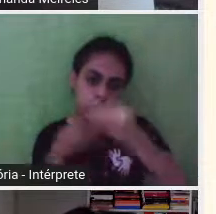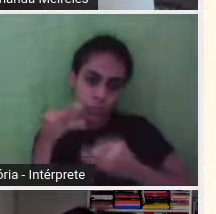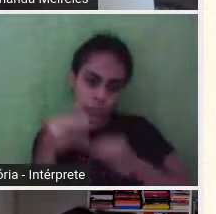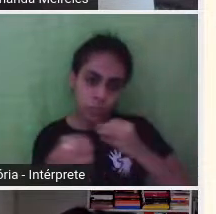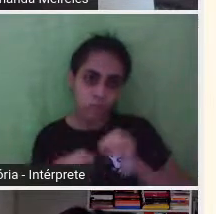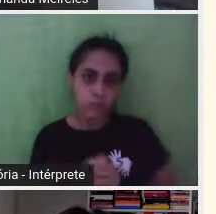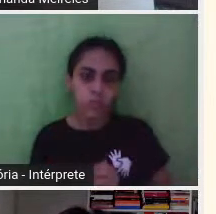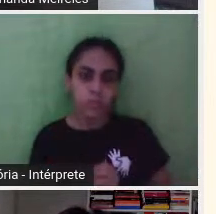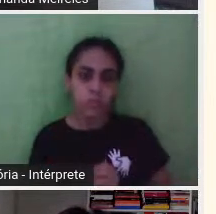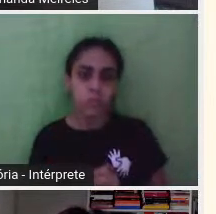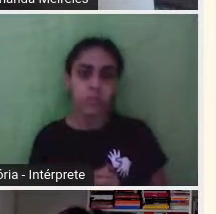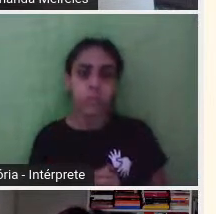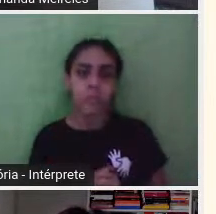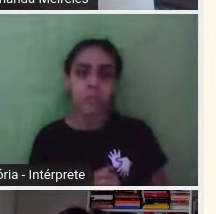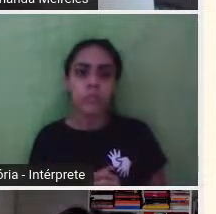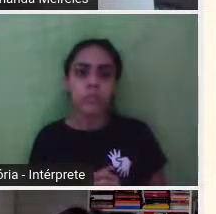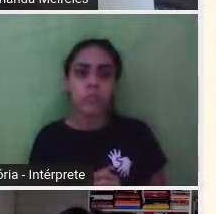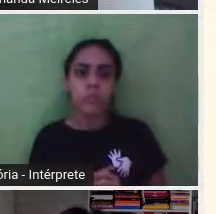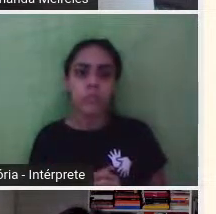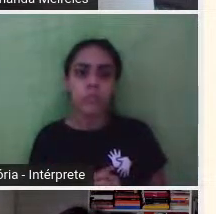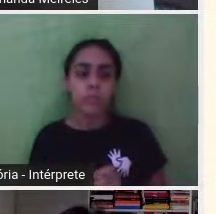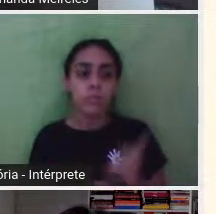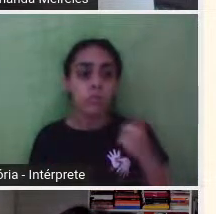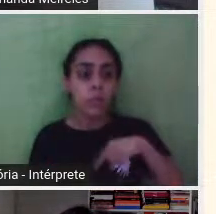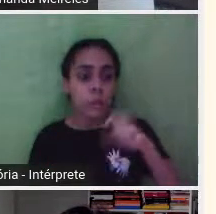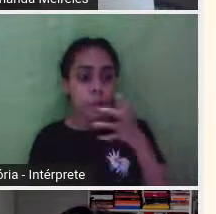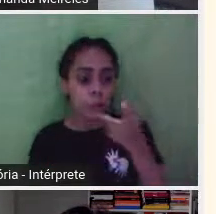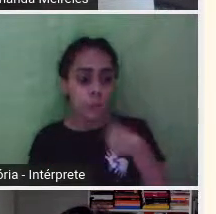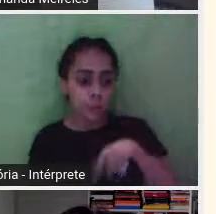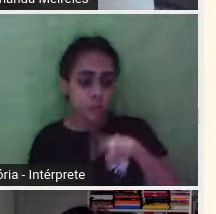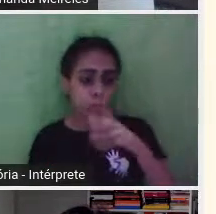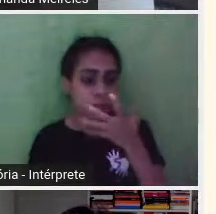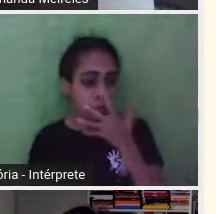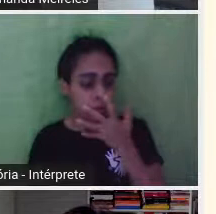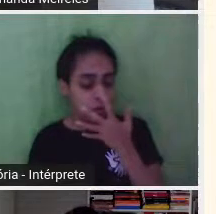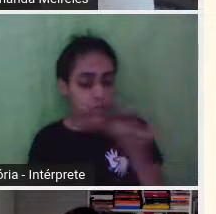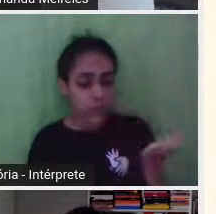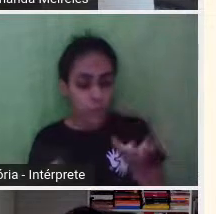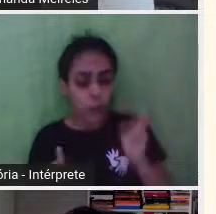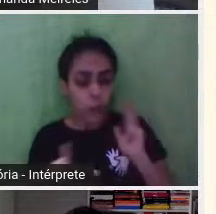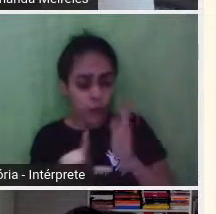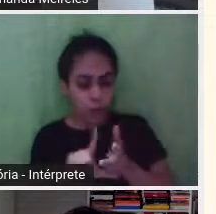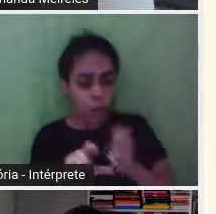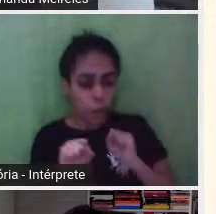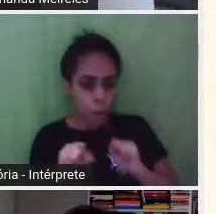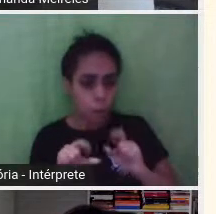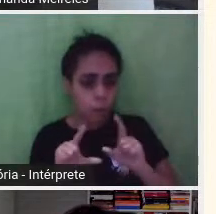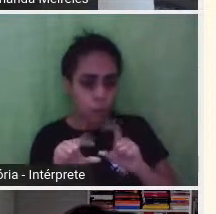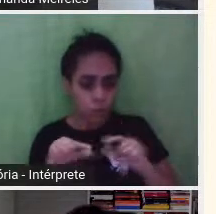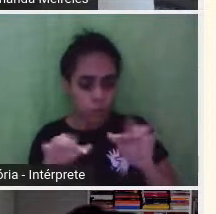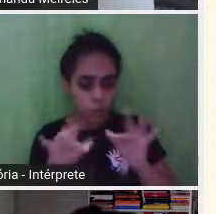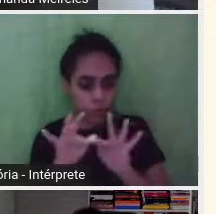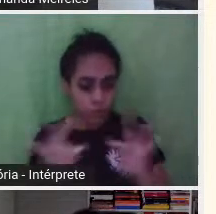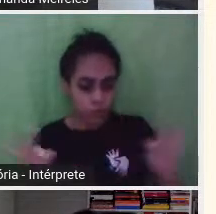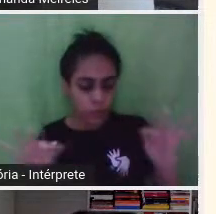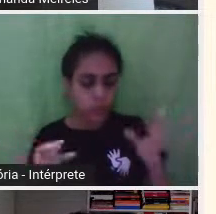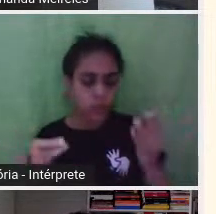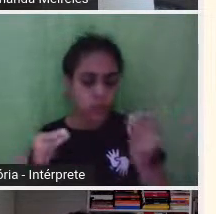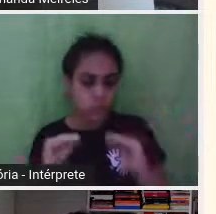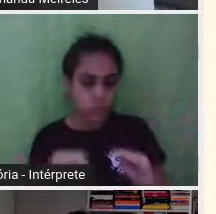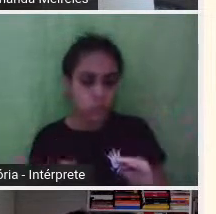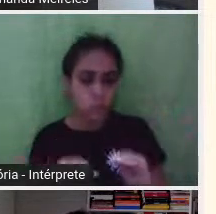Pode ir. Eu acredito para pessoal que está assistindo comentar aí qual é a frase, número um, dois, três, quatro, mais fantástica.